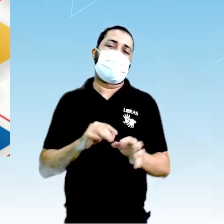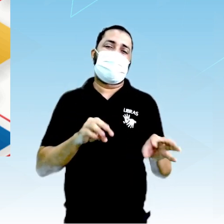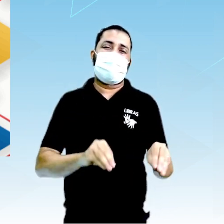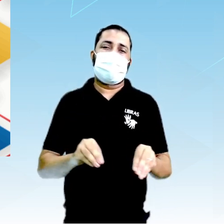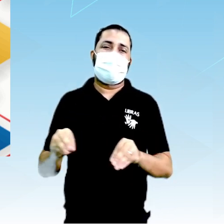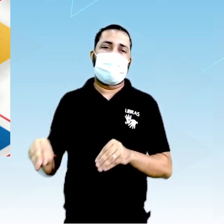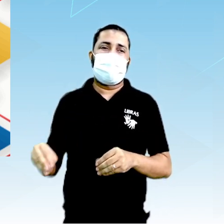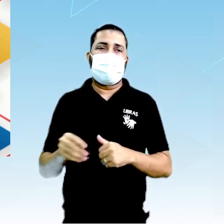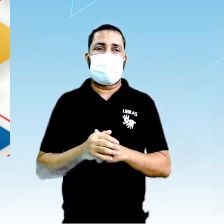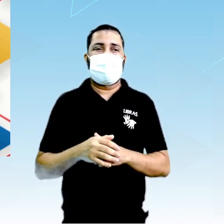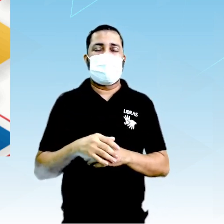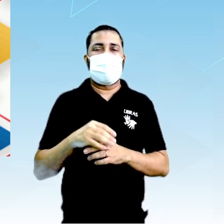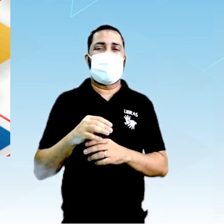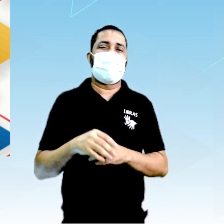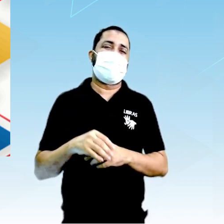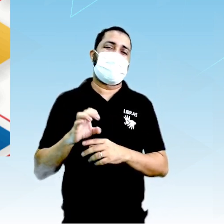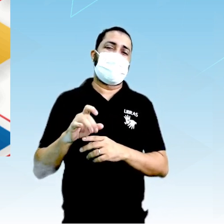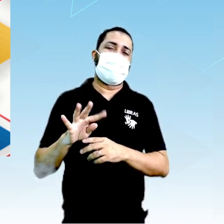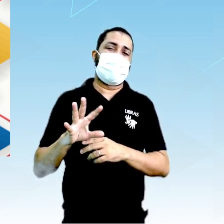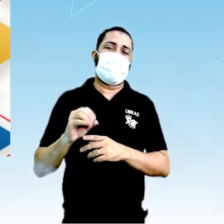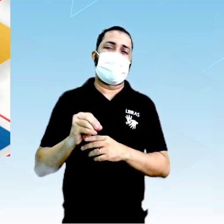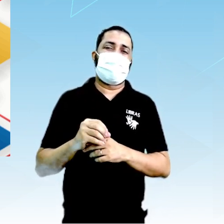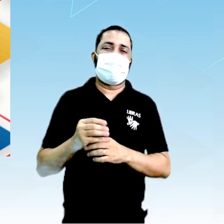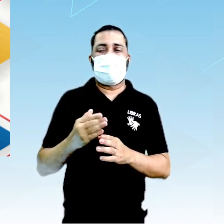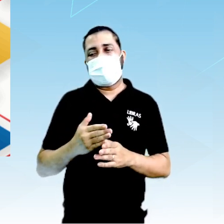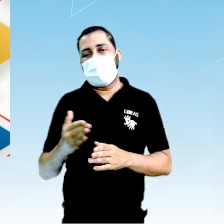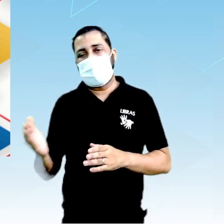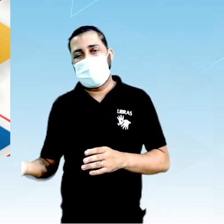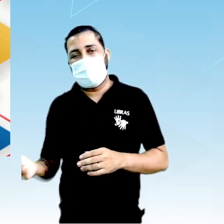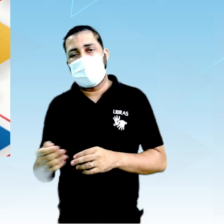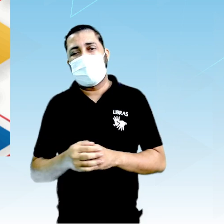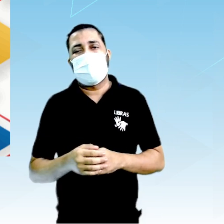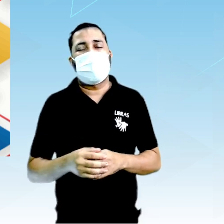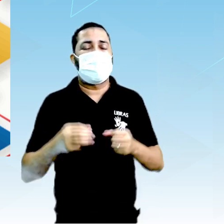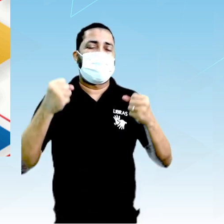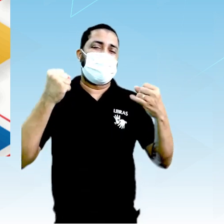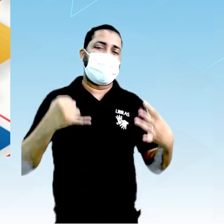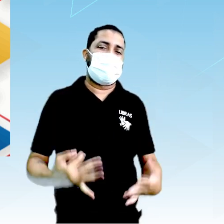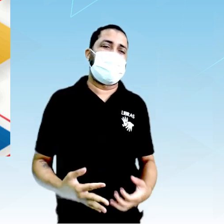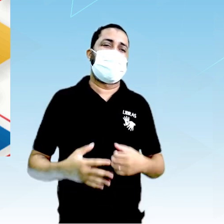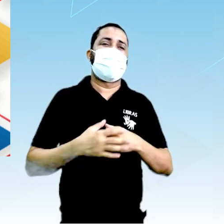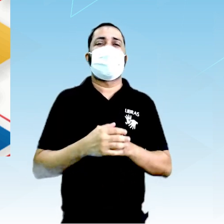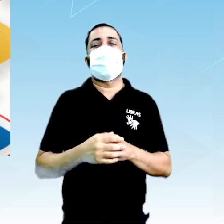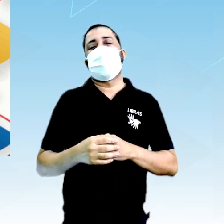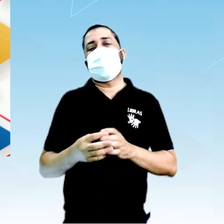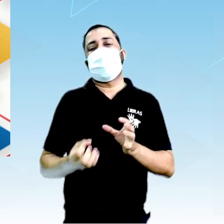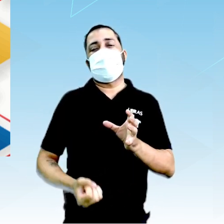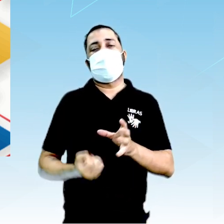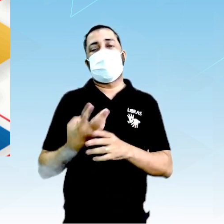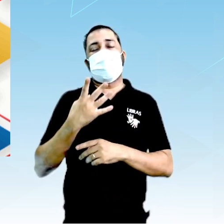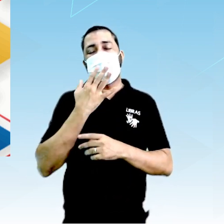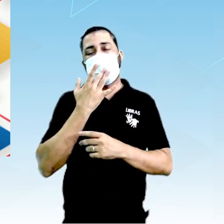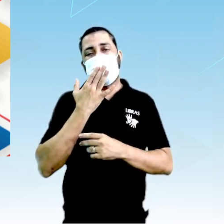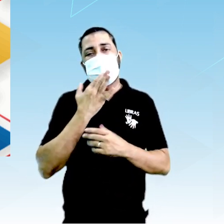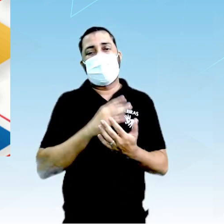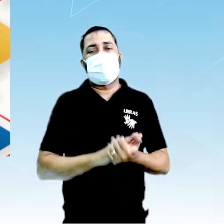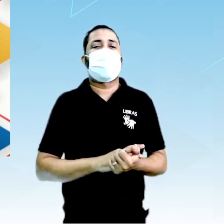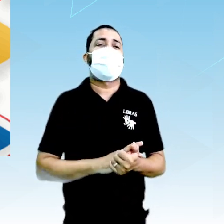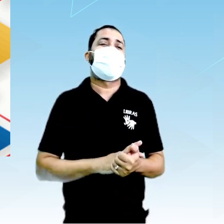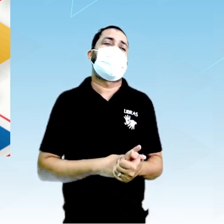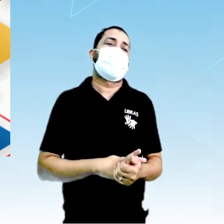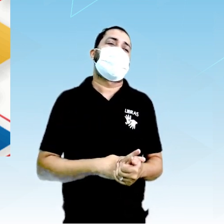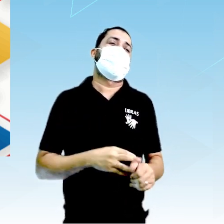eletrônica, elétron saindo de uma camada para o outro é o que explica essa emissão de cores. Como as